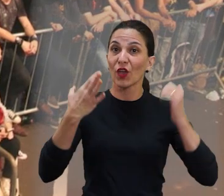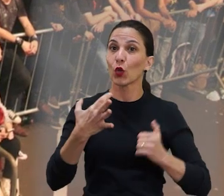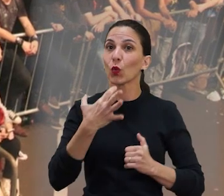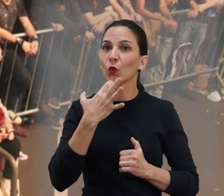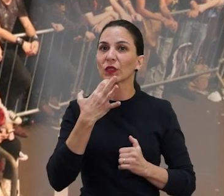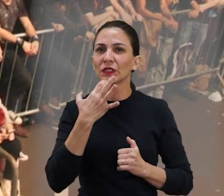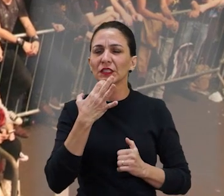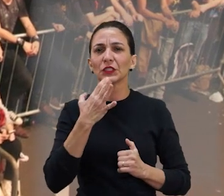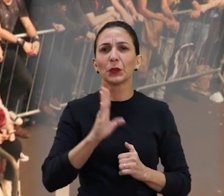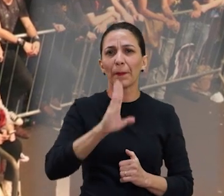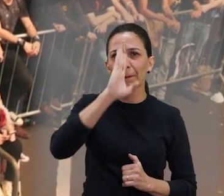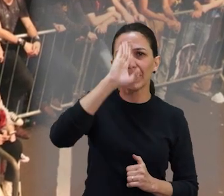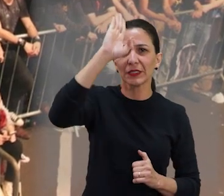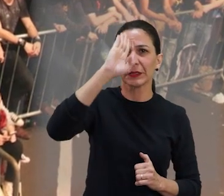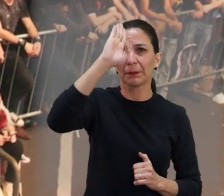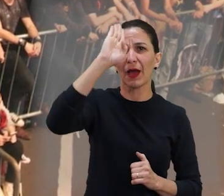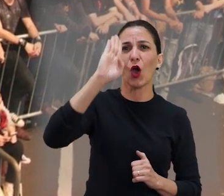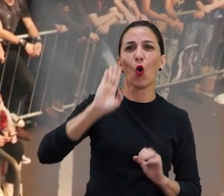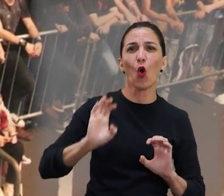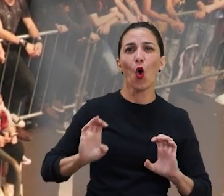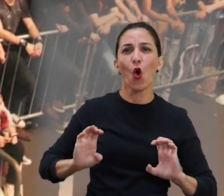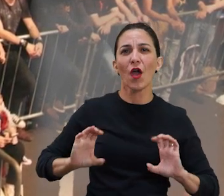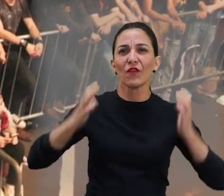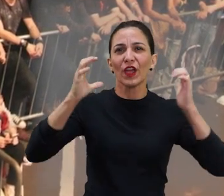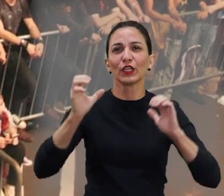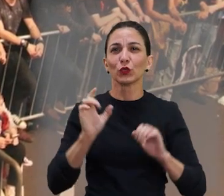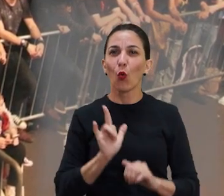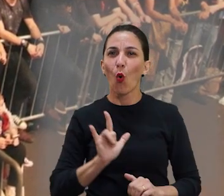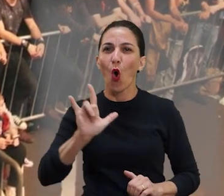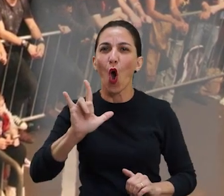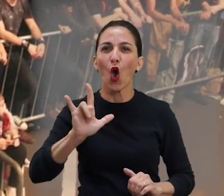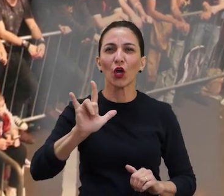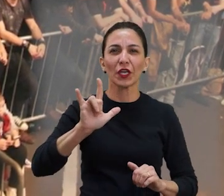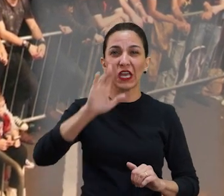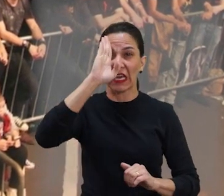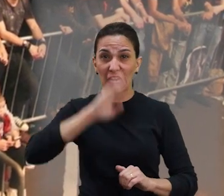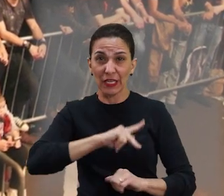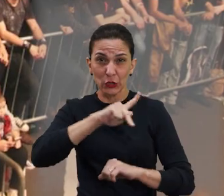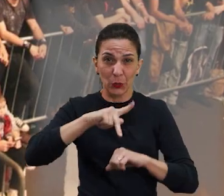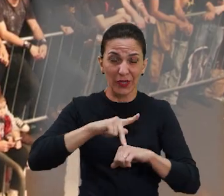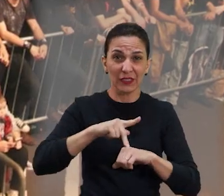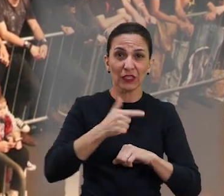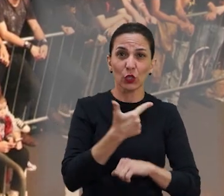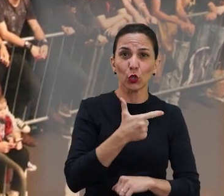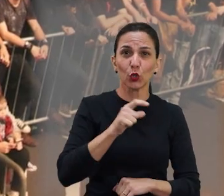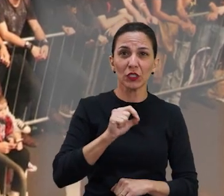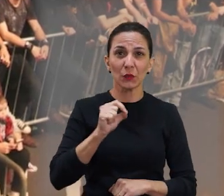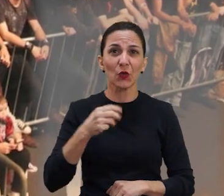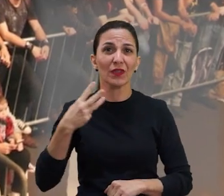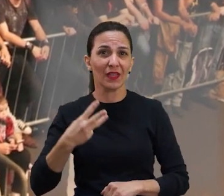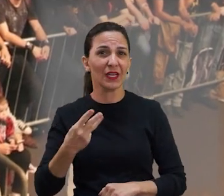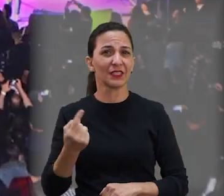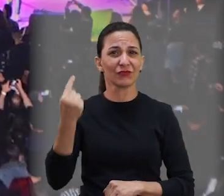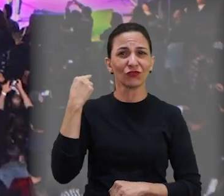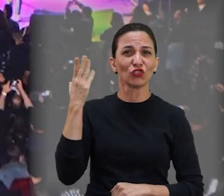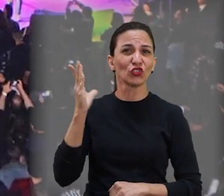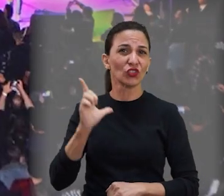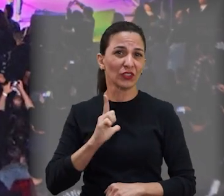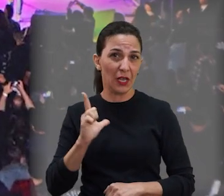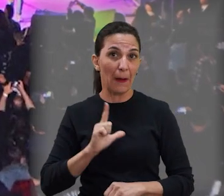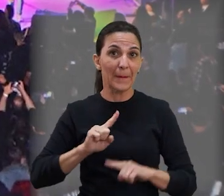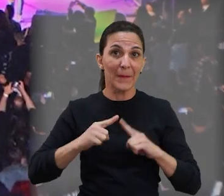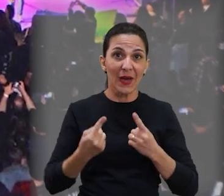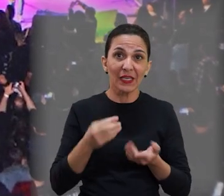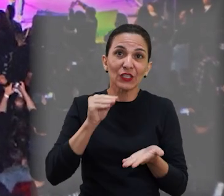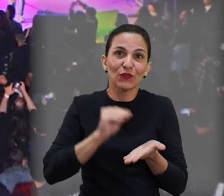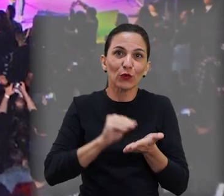Conhecido como o maior evento de rock gratuito do país, o Festival Arara-Cora Rock existe desde 2003, mas ainda